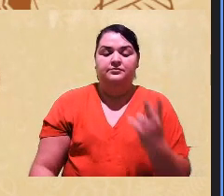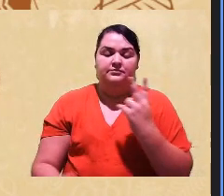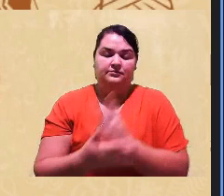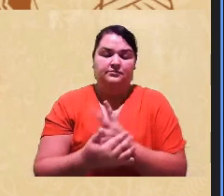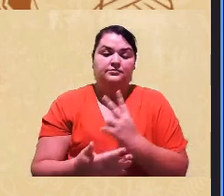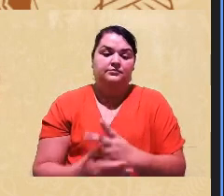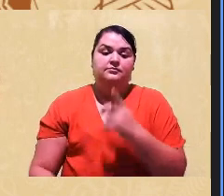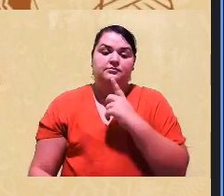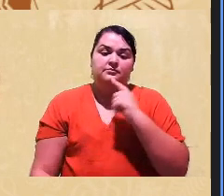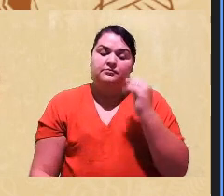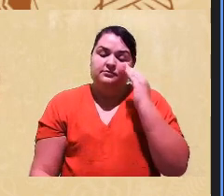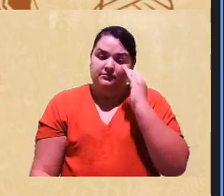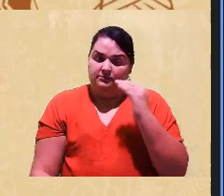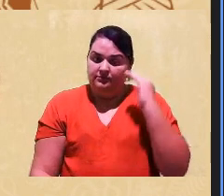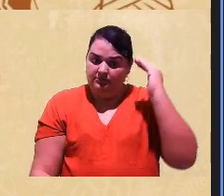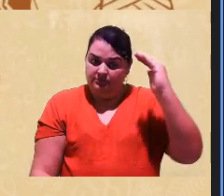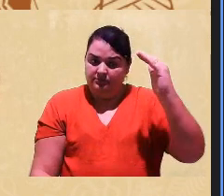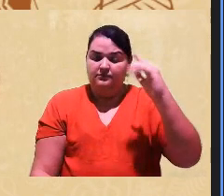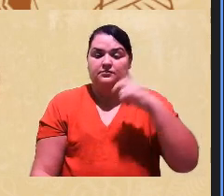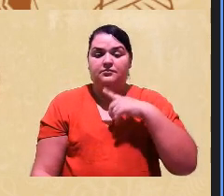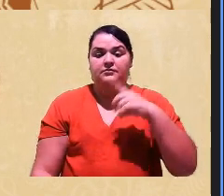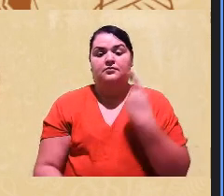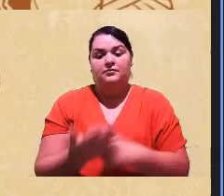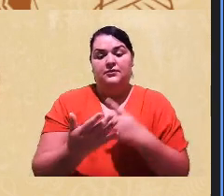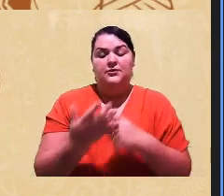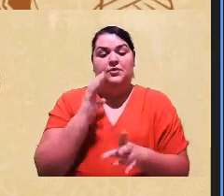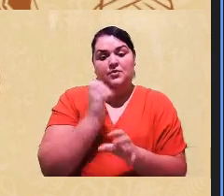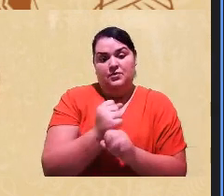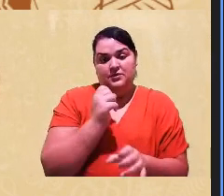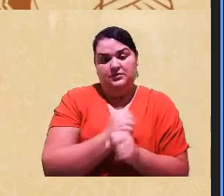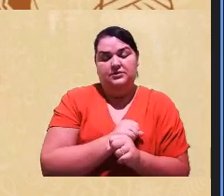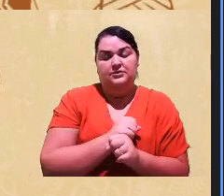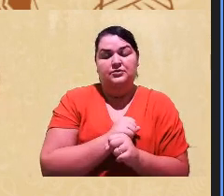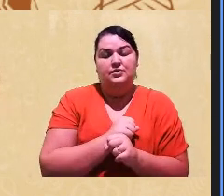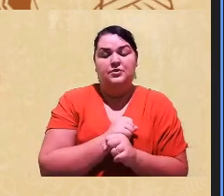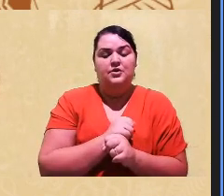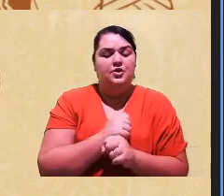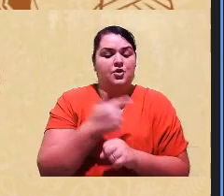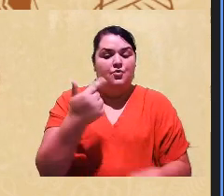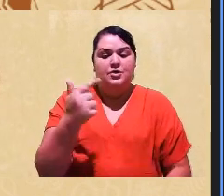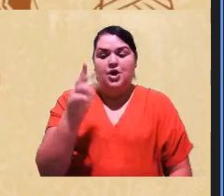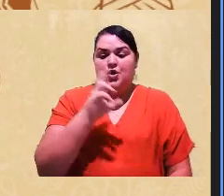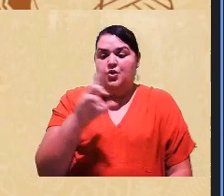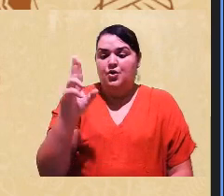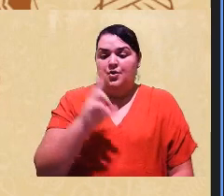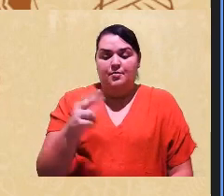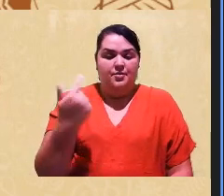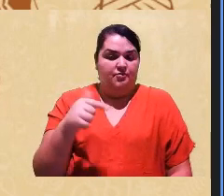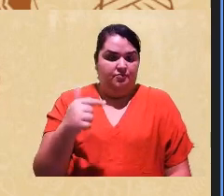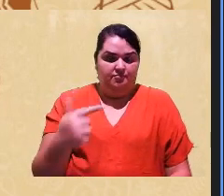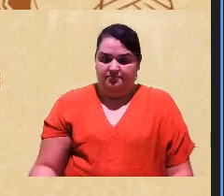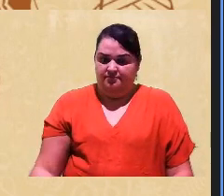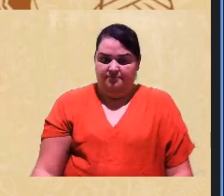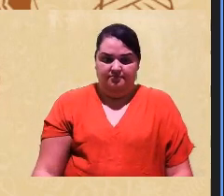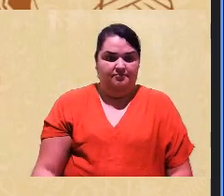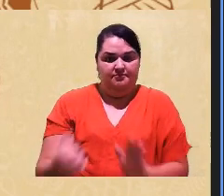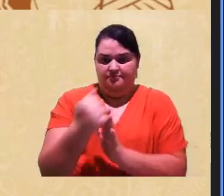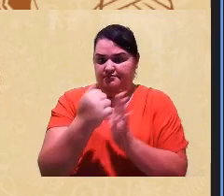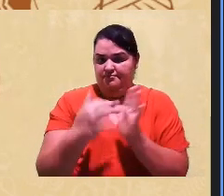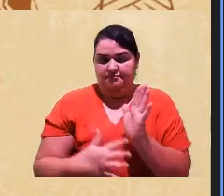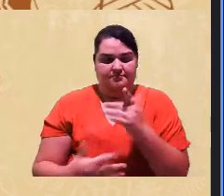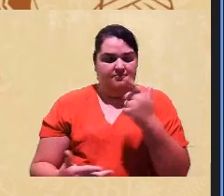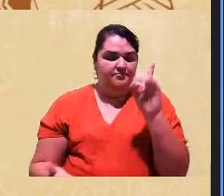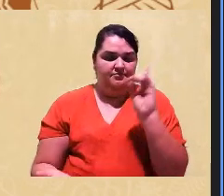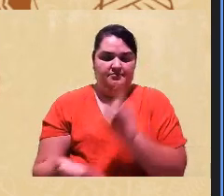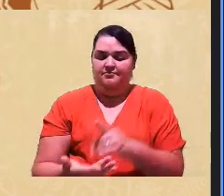eugenia os regimes totalitários eles não nomeiam eles não descrevem as realidades